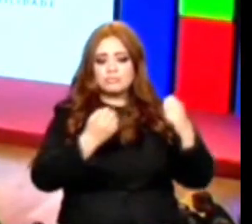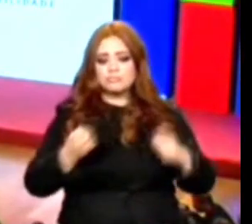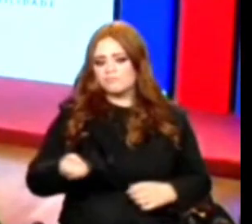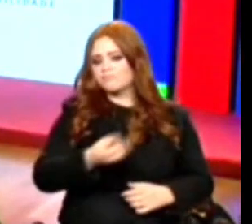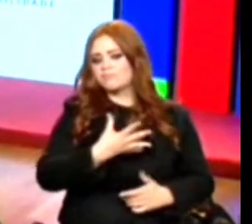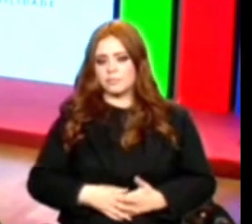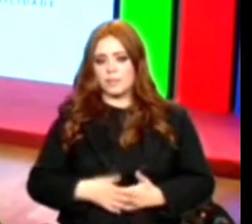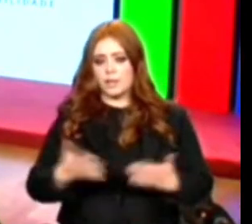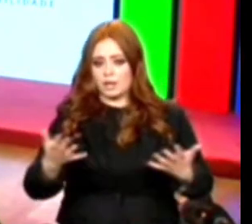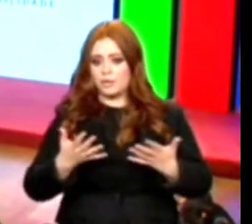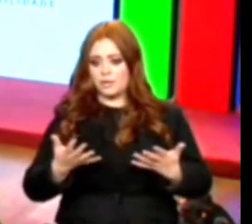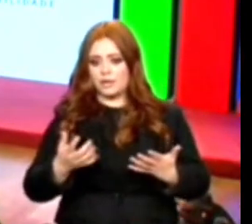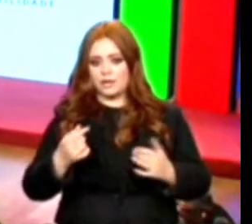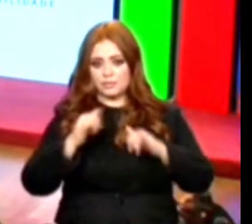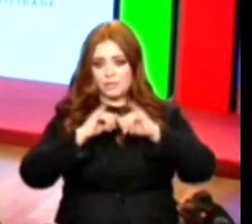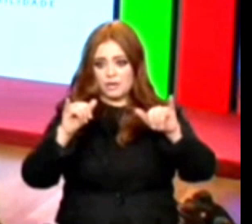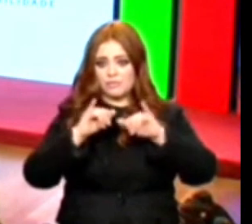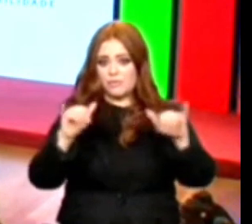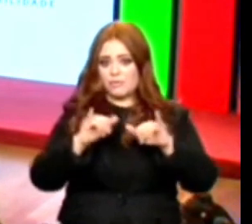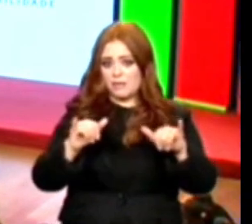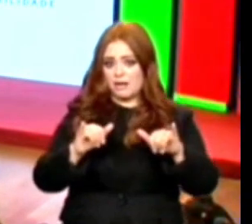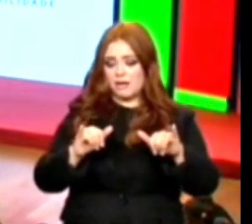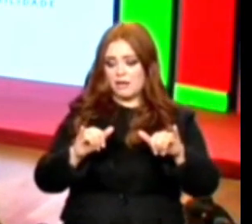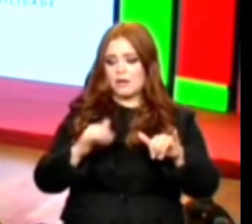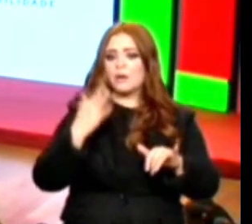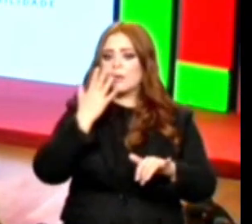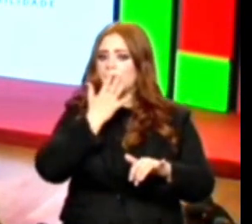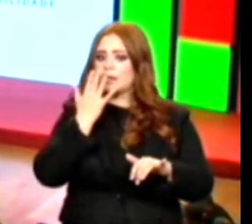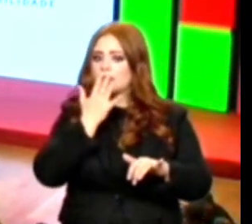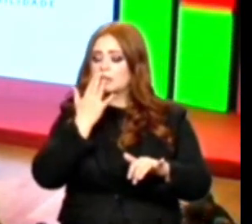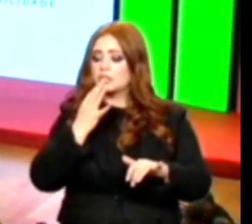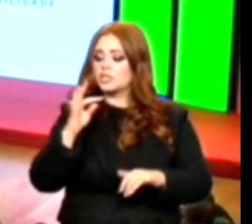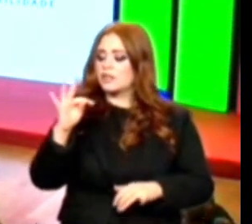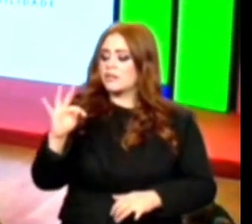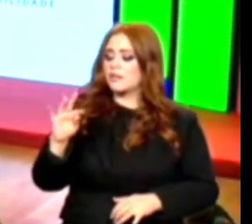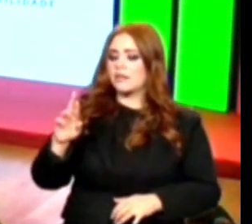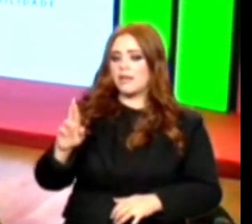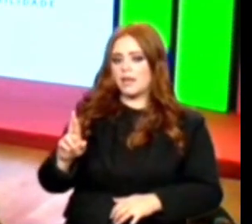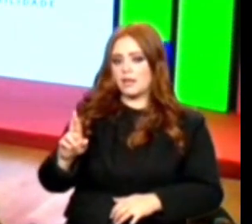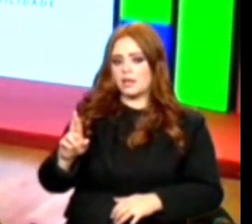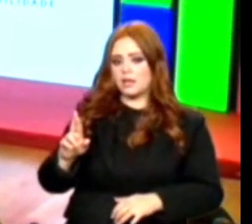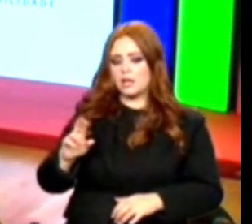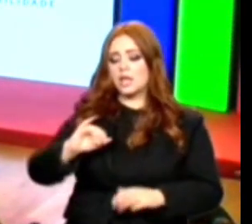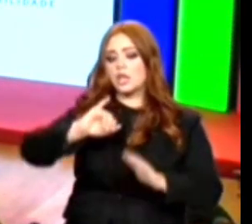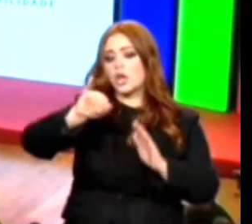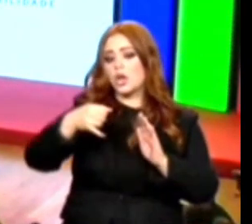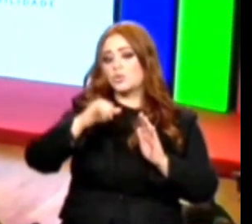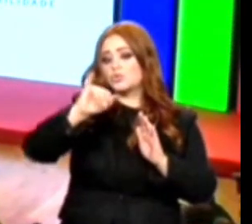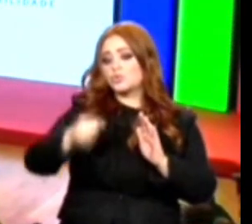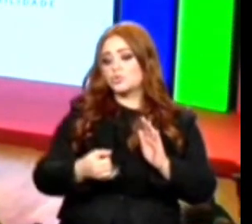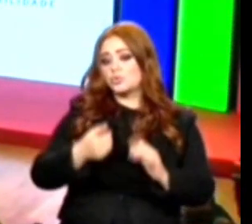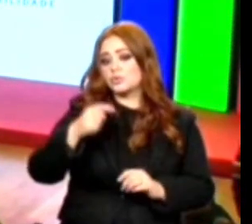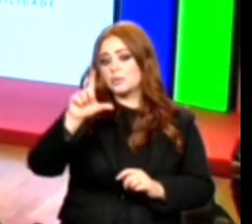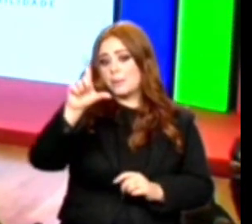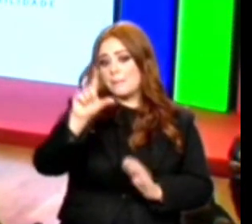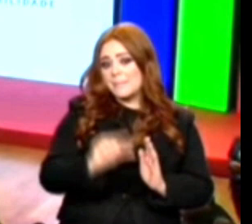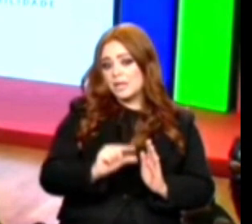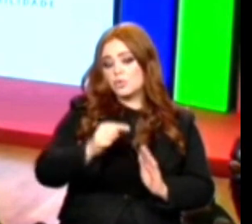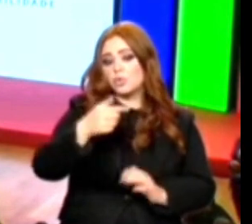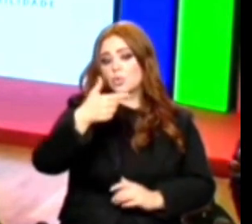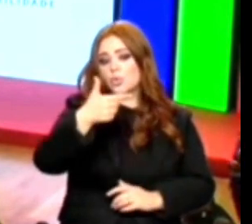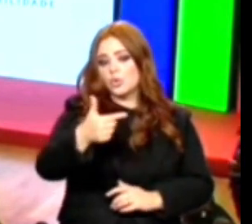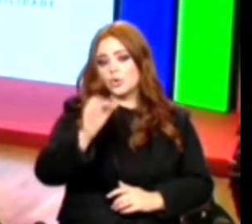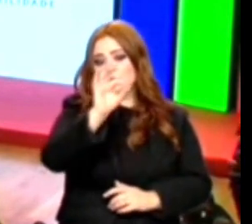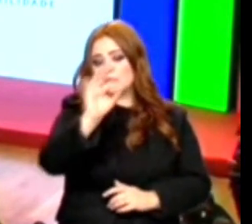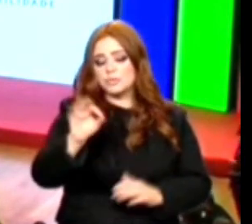destacar aqui, TR para a inovação, juros de menos de 2% para pesquisa,